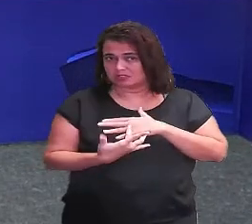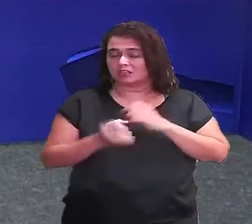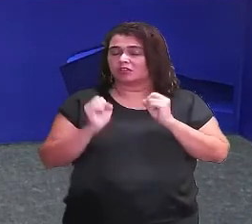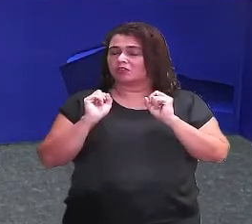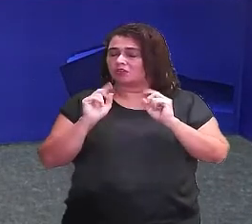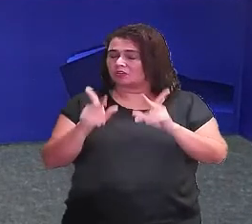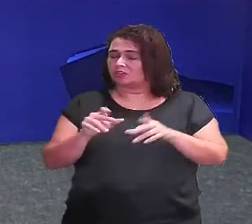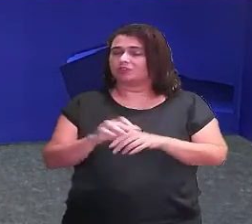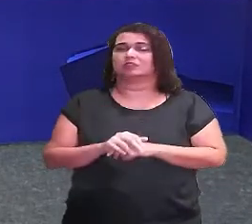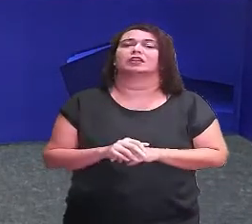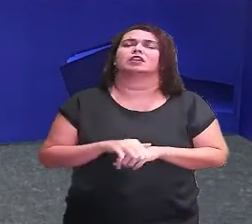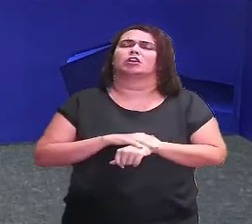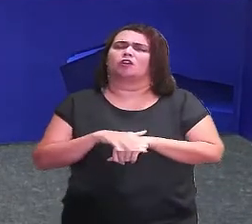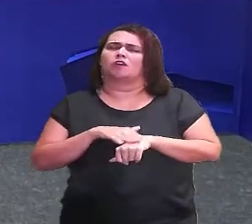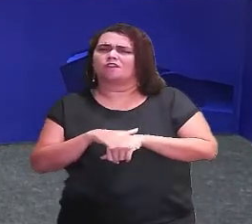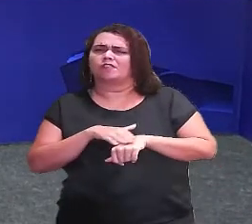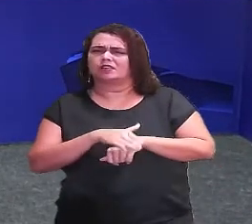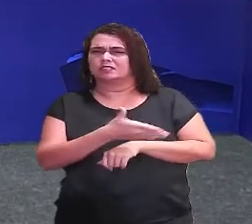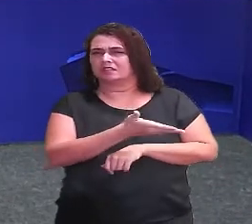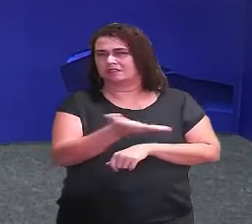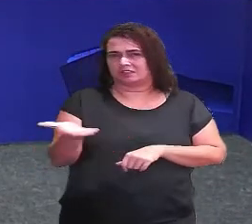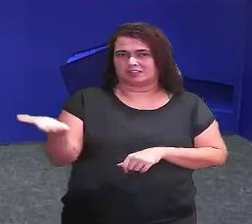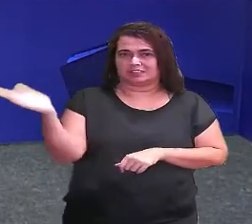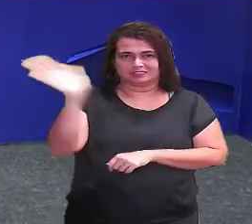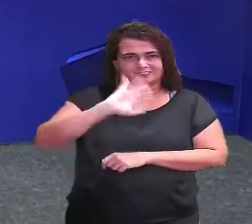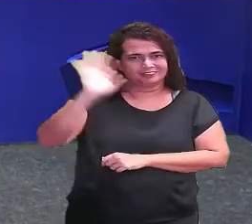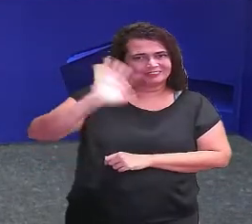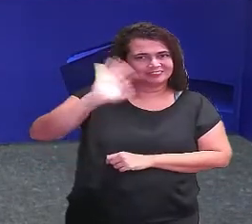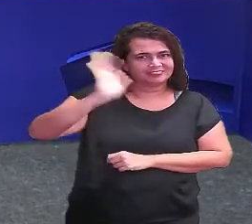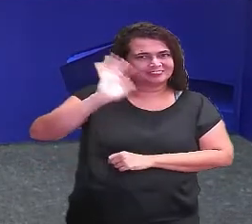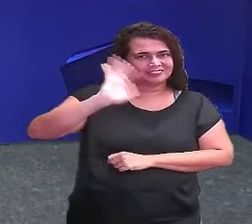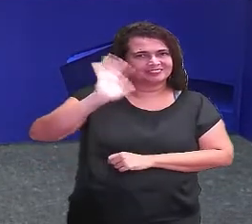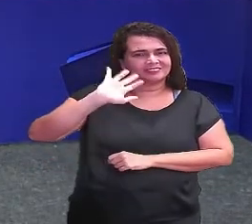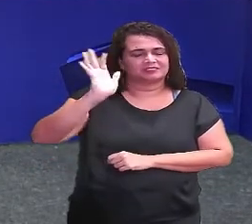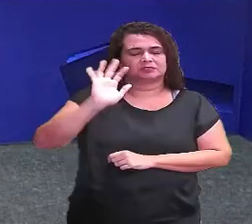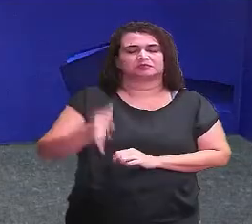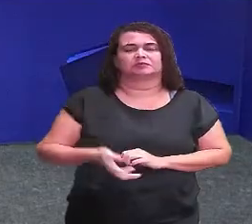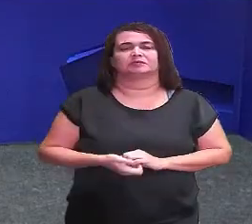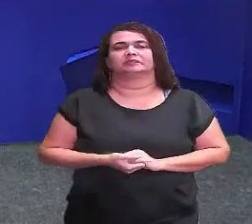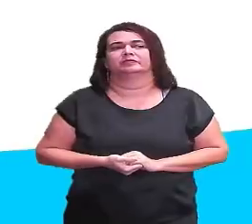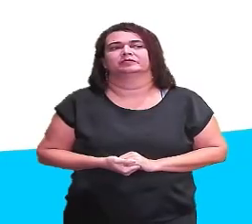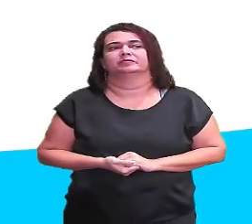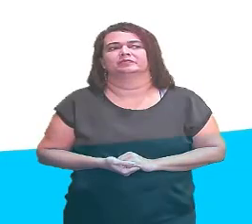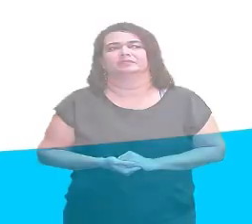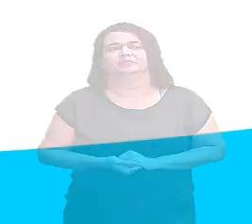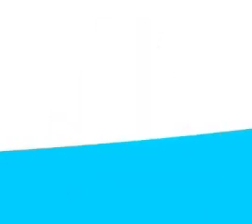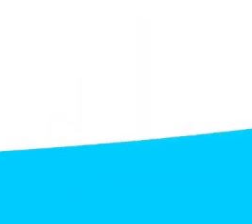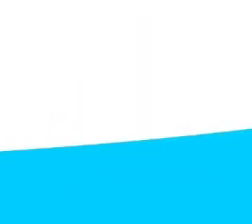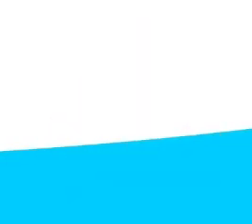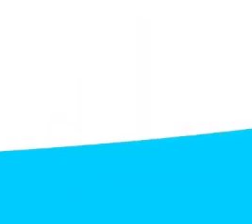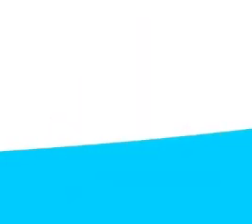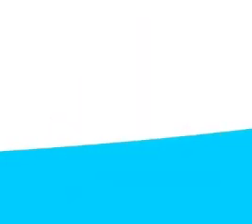tirar suas dúvidas, poder conversar com vocês. E até a próxima aula, tá certo? E